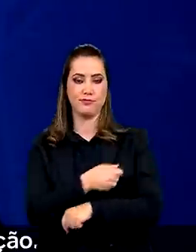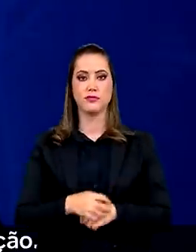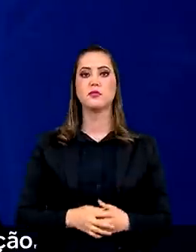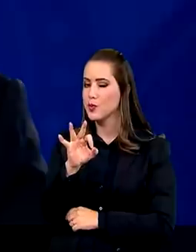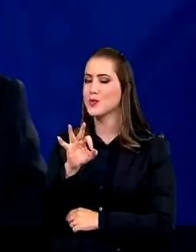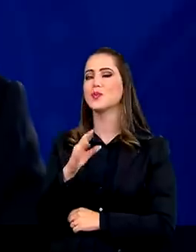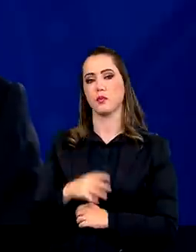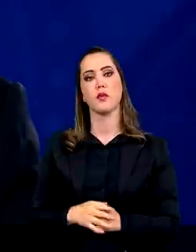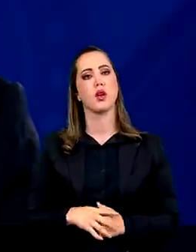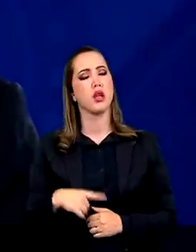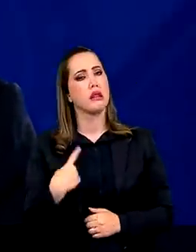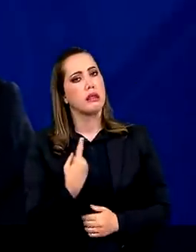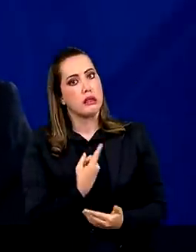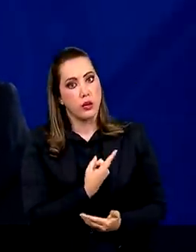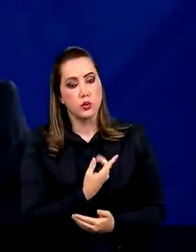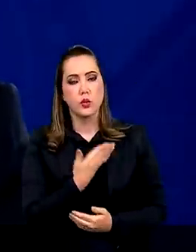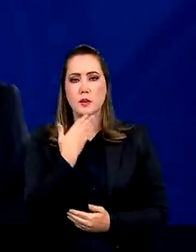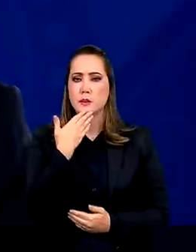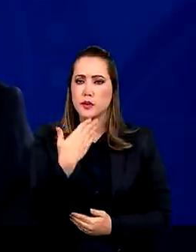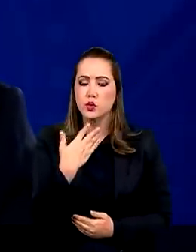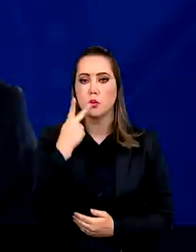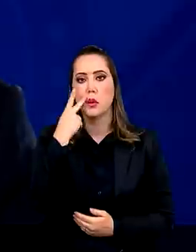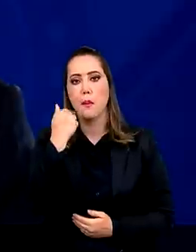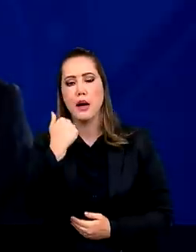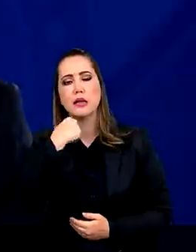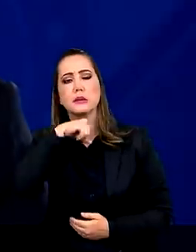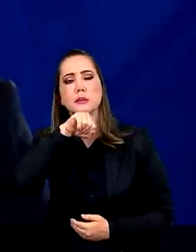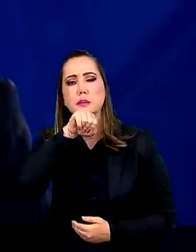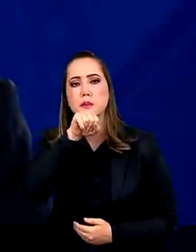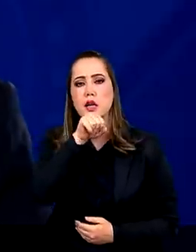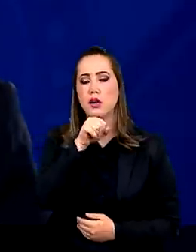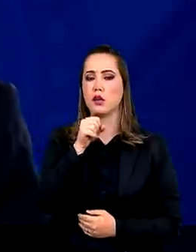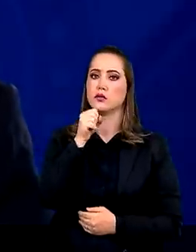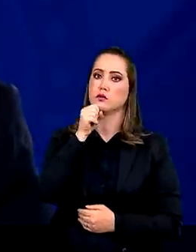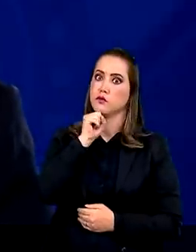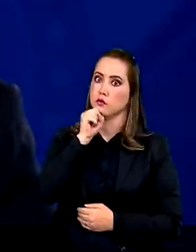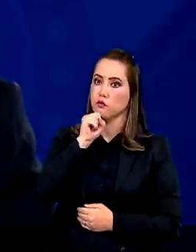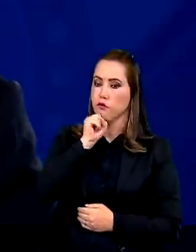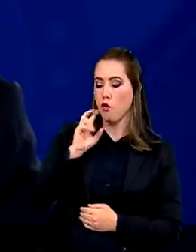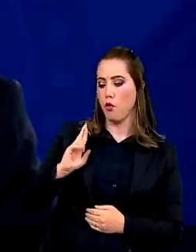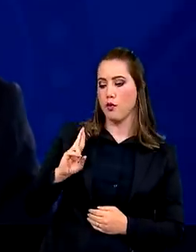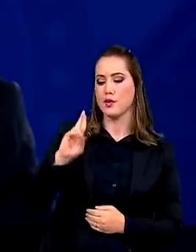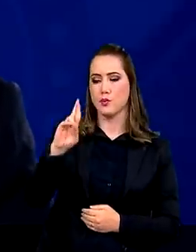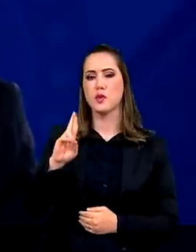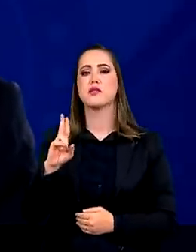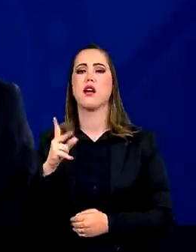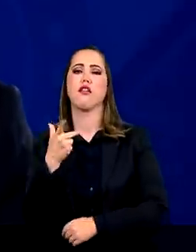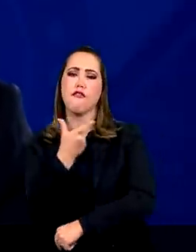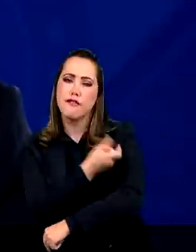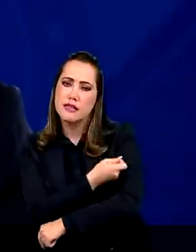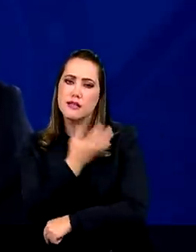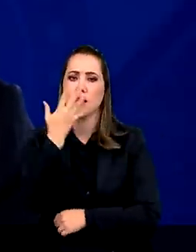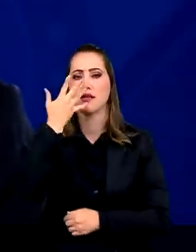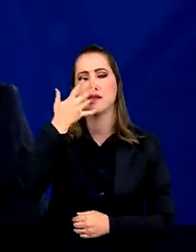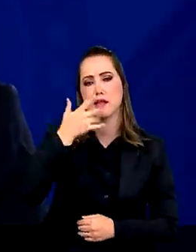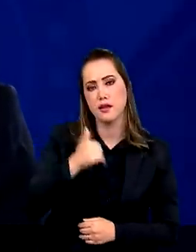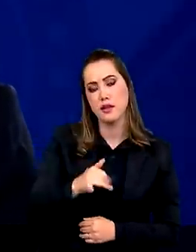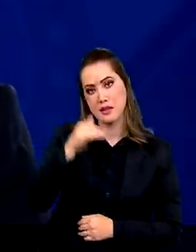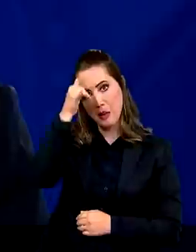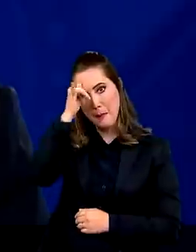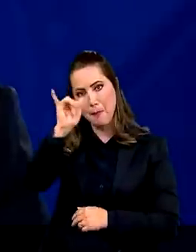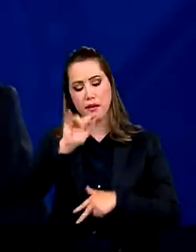vacinação. Faço um apelo aos pais, avós e responsáveis. Vacinem suas crianças